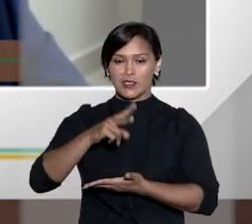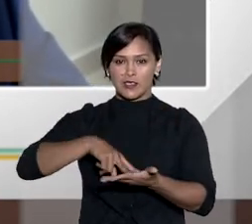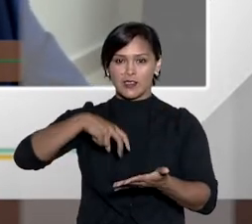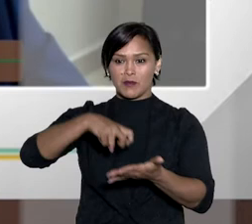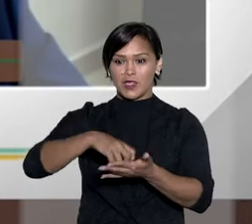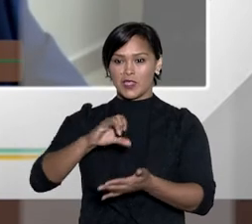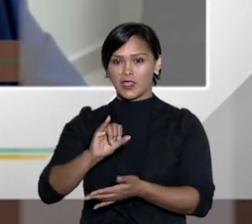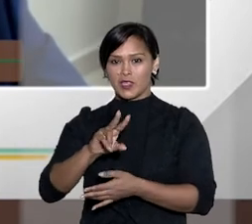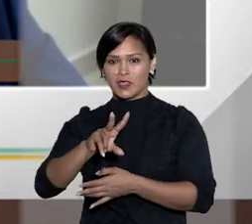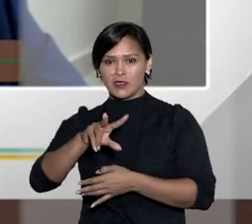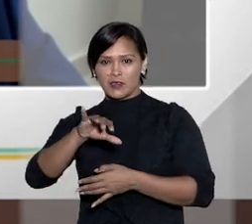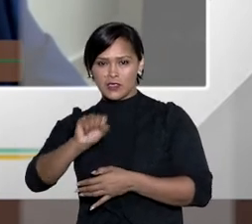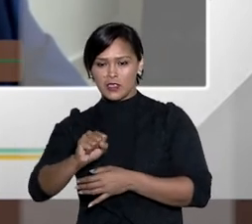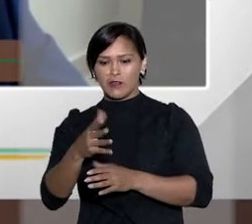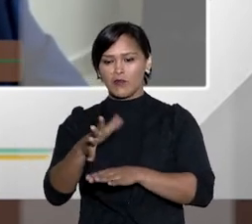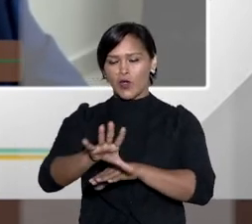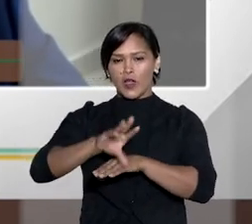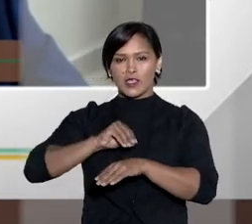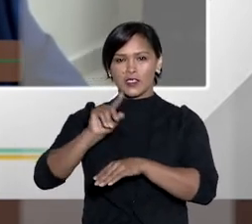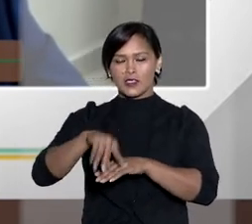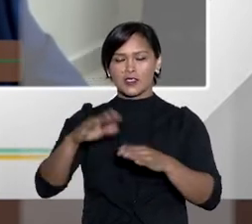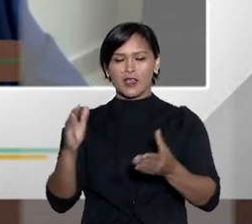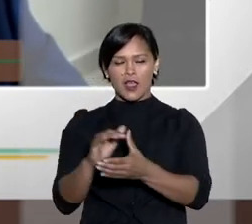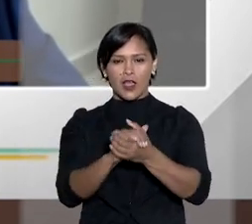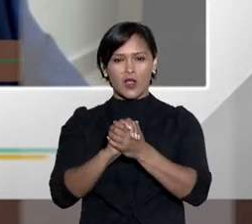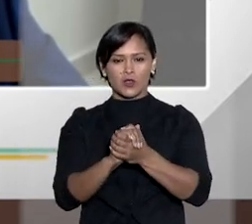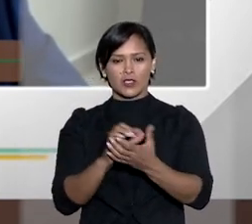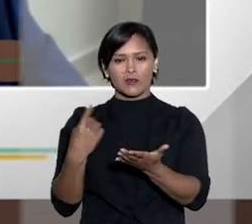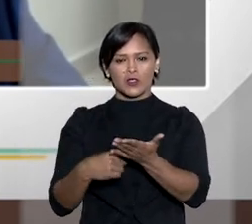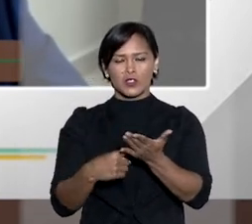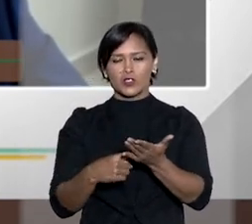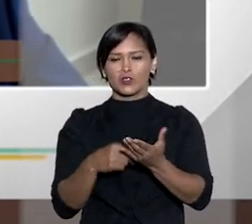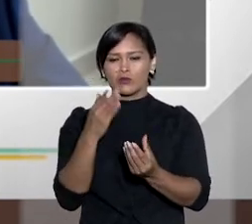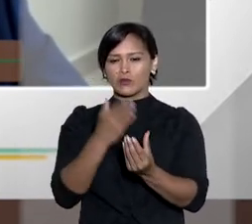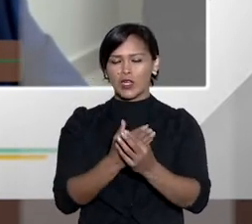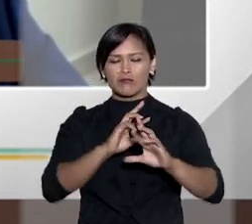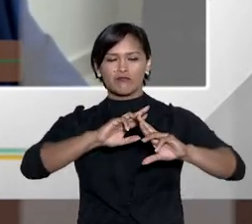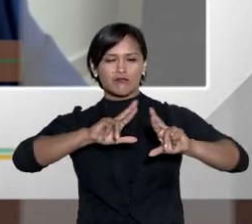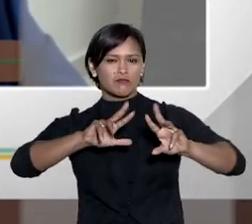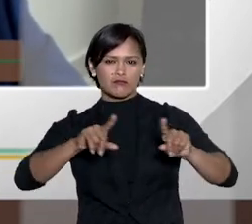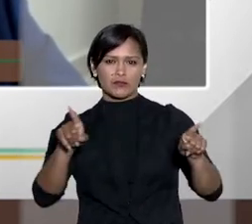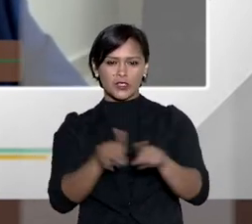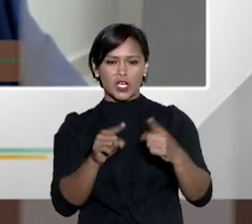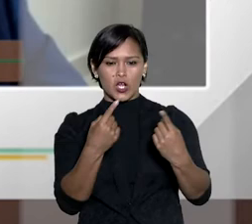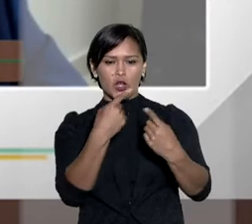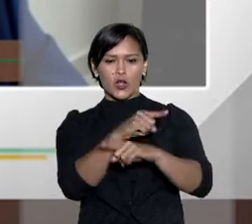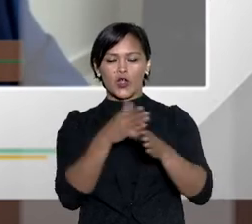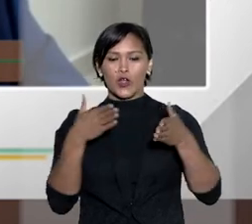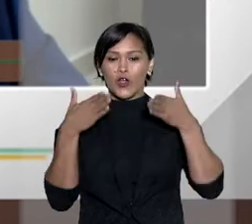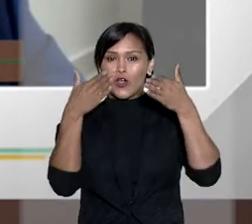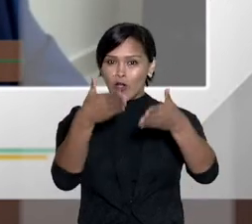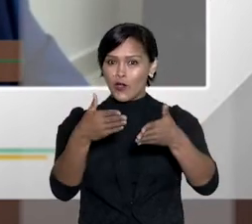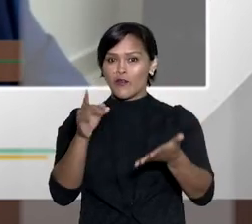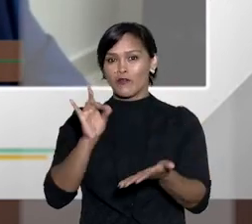resgate da conciliação e de um processo não adversarial, que é o foco, hoje, inclusive, do atual CPC.